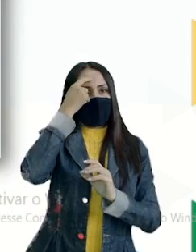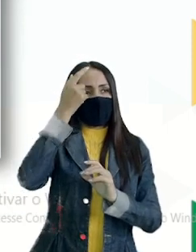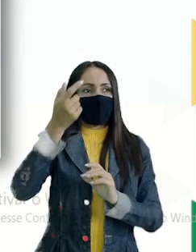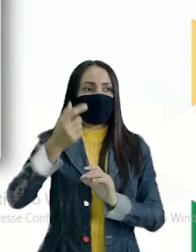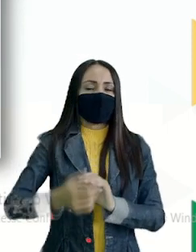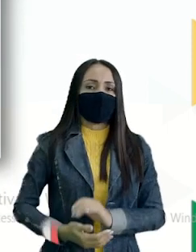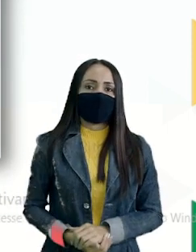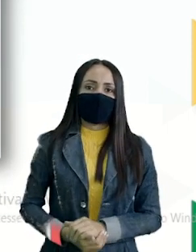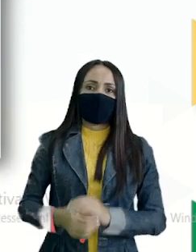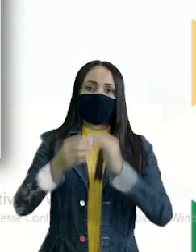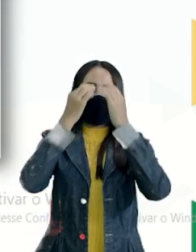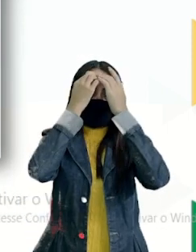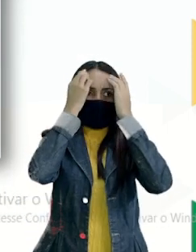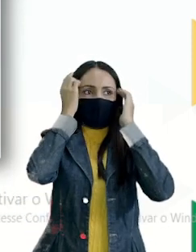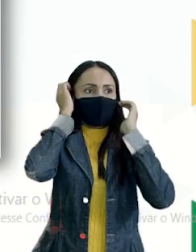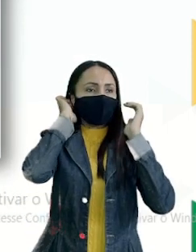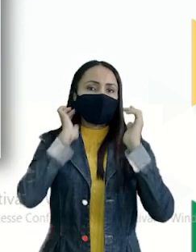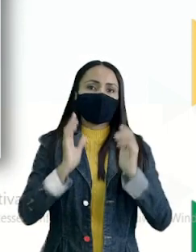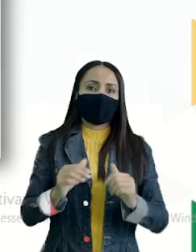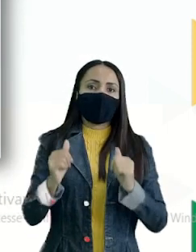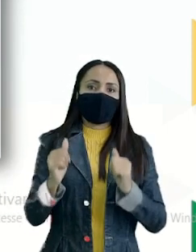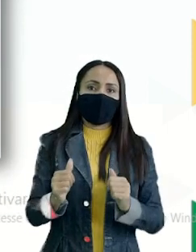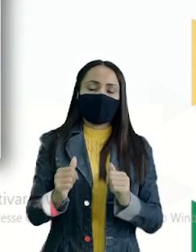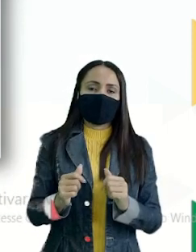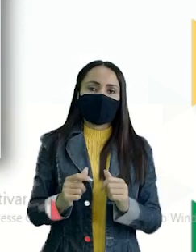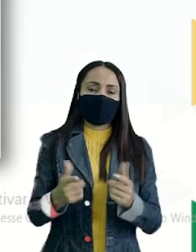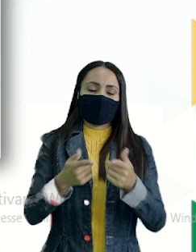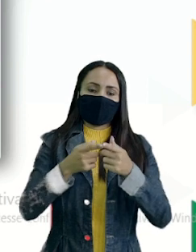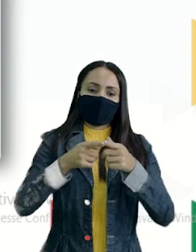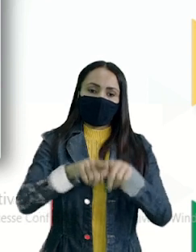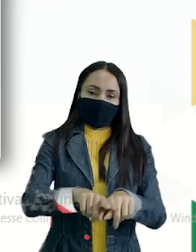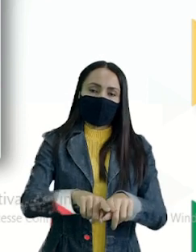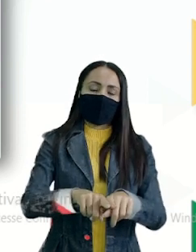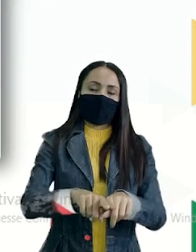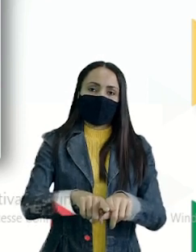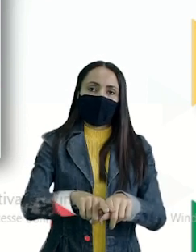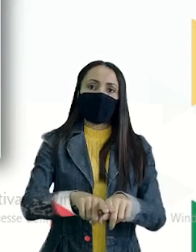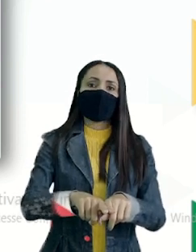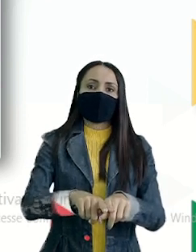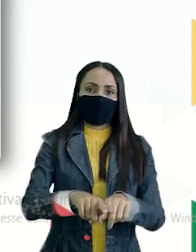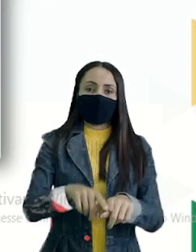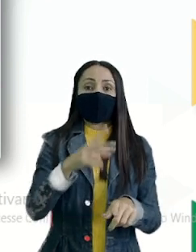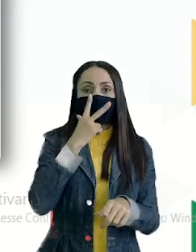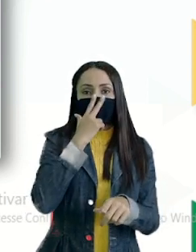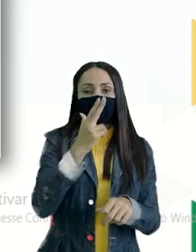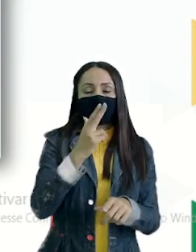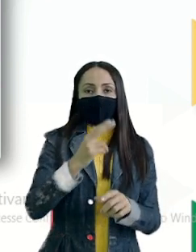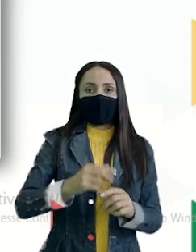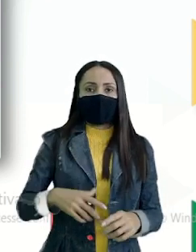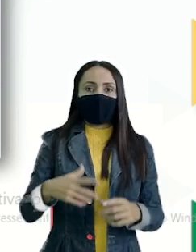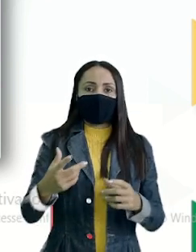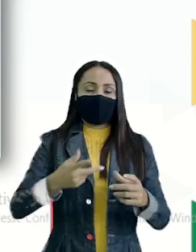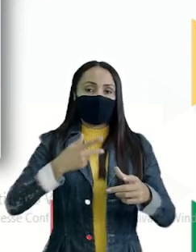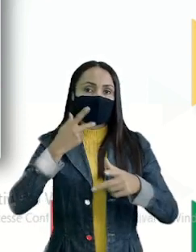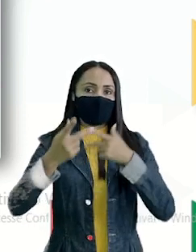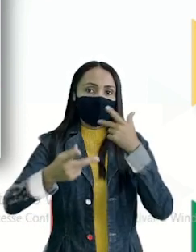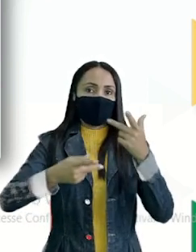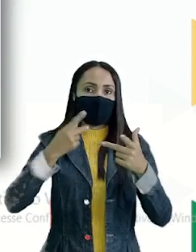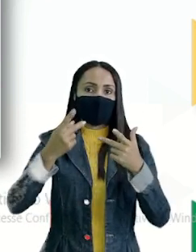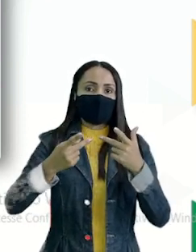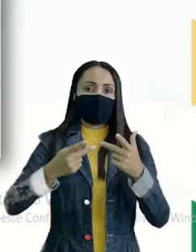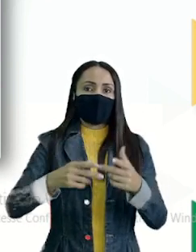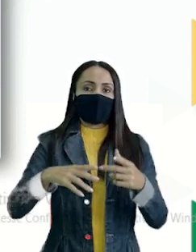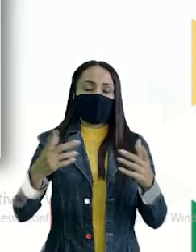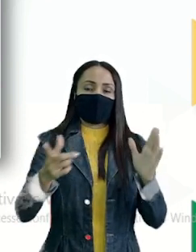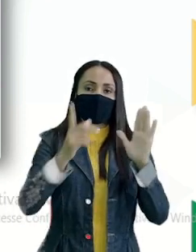tenho palavras Que elas podem ser Simultaneamente Parecidas Tanto na pronúncia Quanto